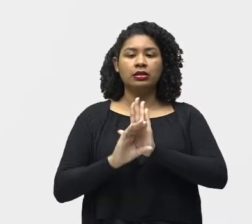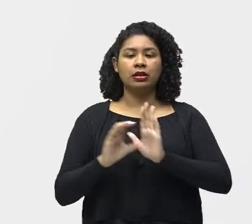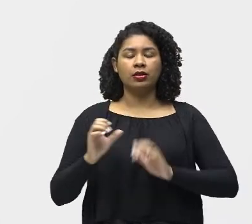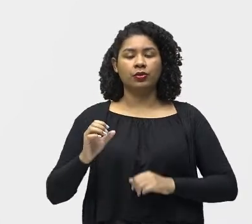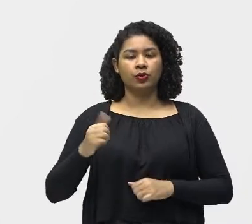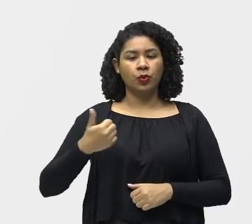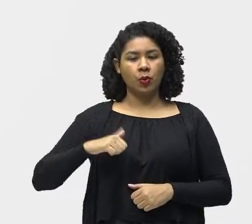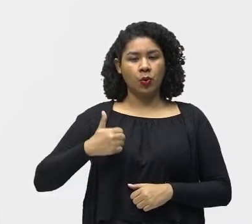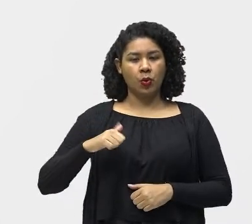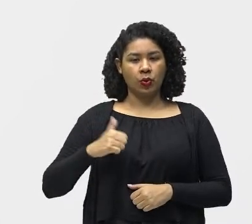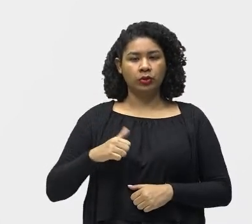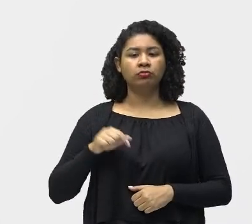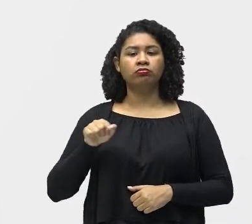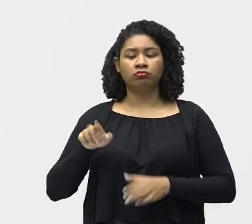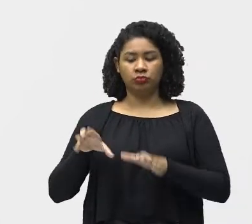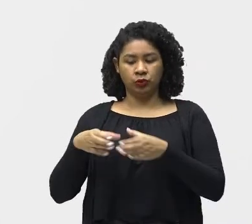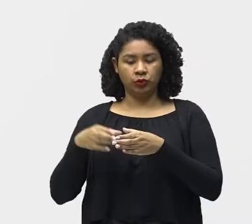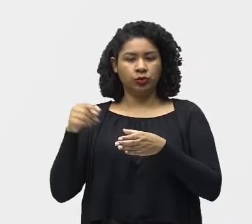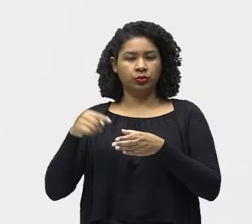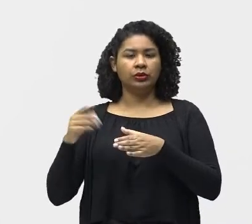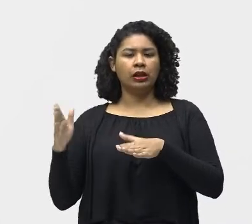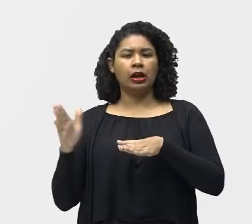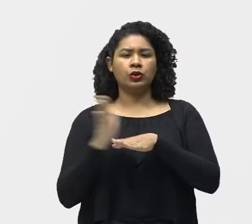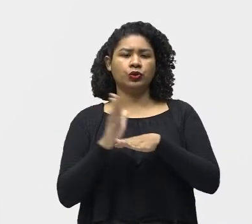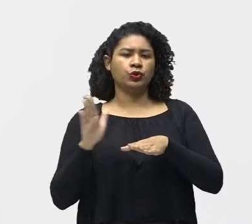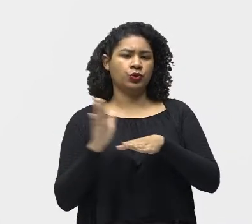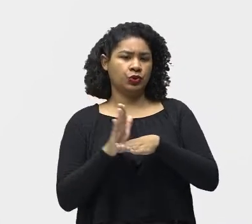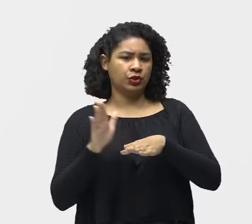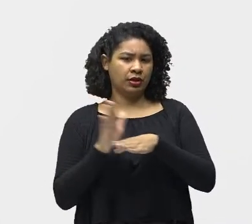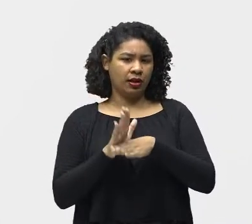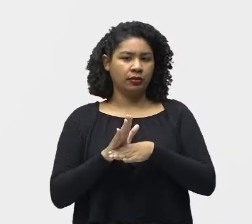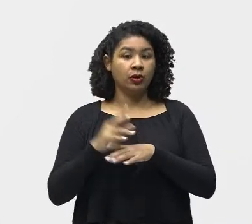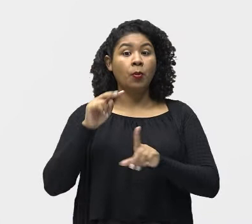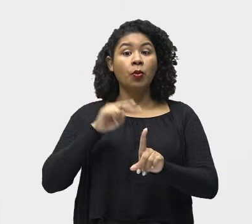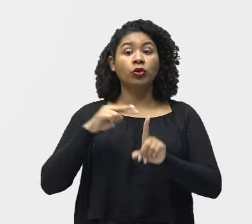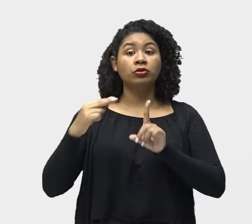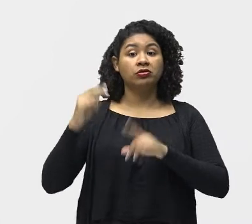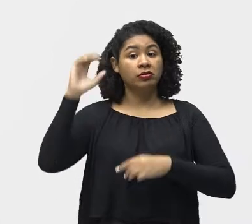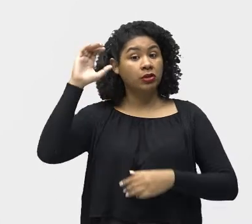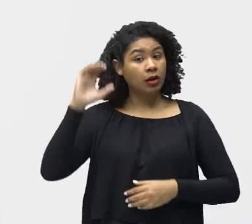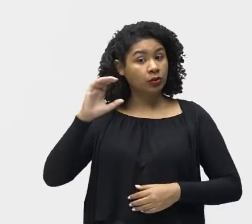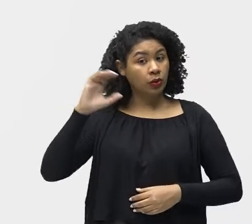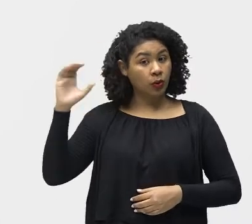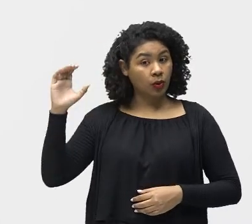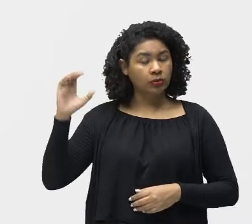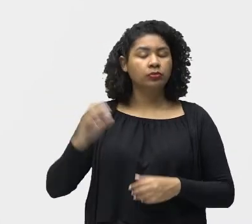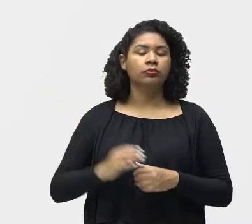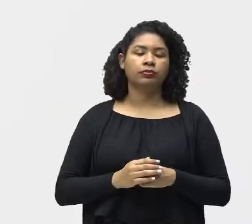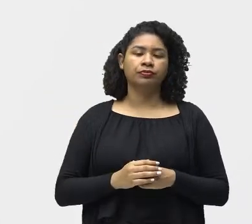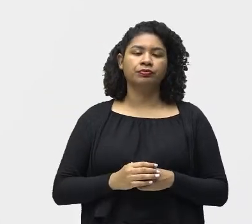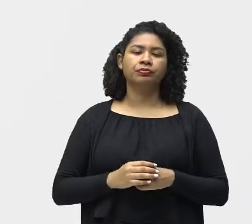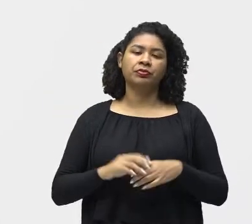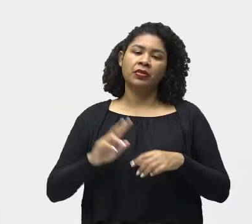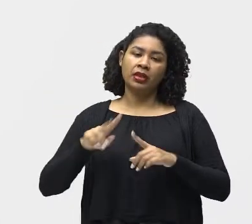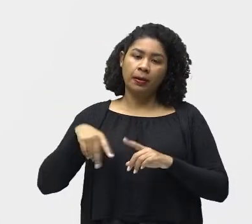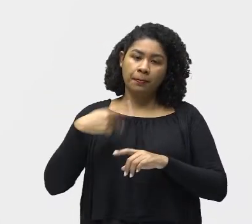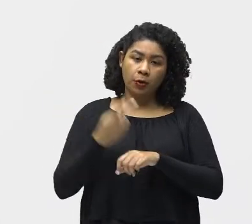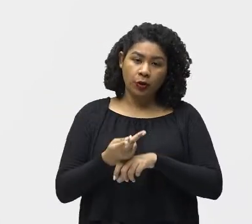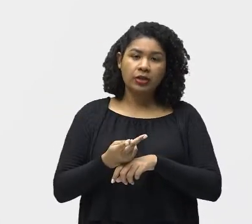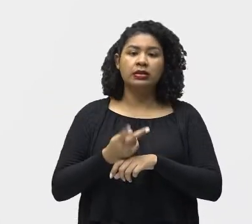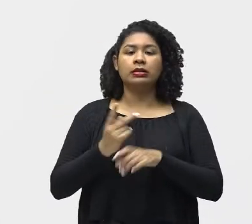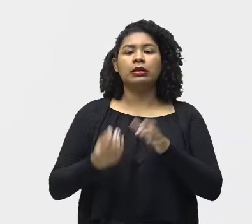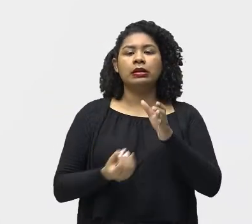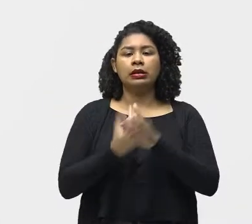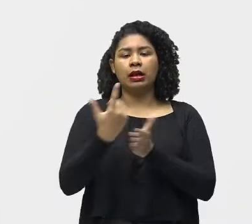julgaria os hereges, Segundo a visão da igreja católica. Igualmente foi criado o Índex Libroro Proibitorum,